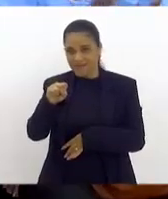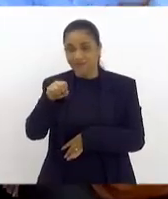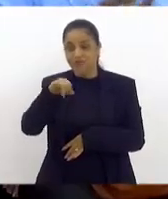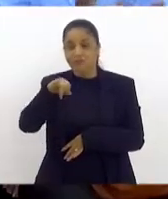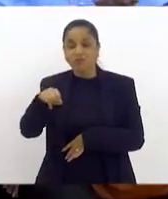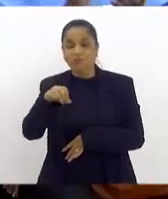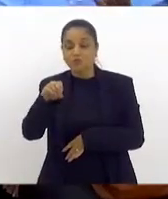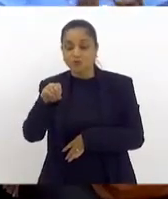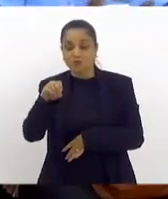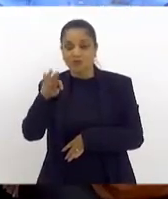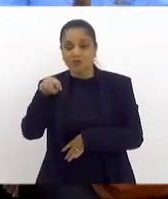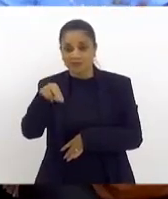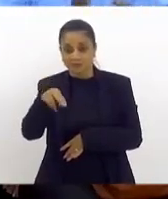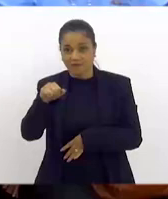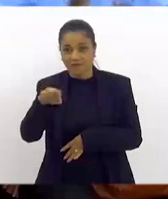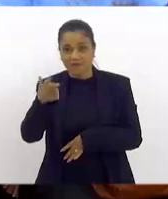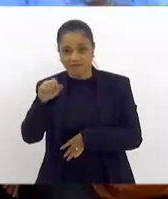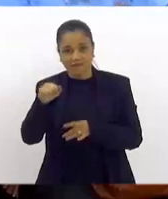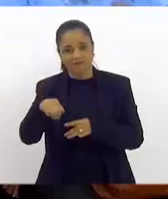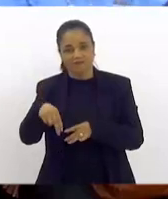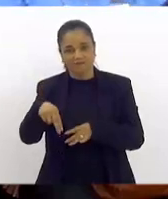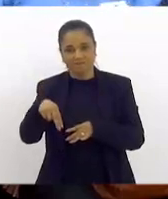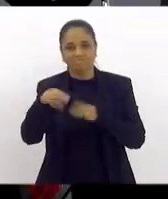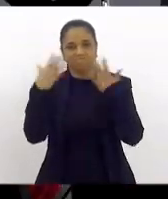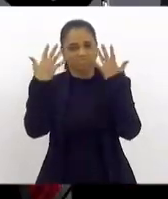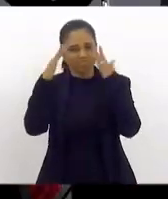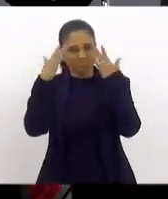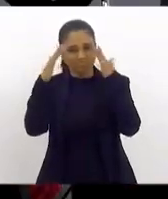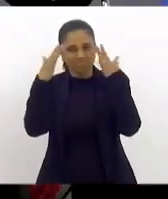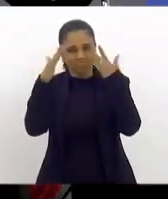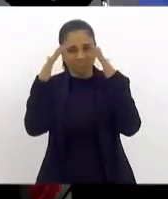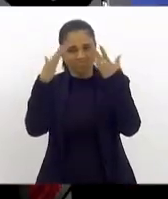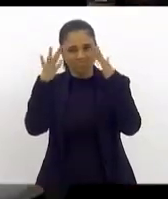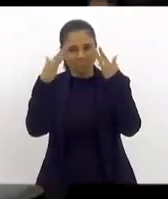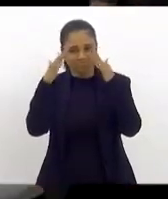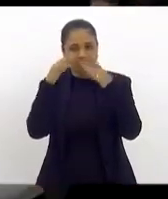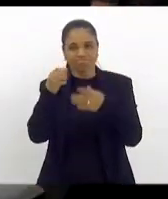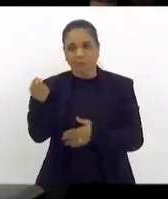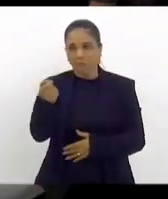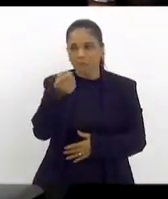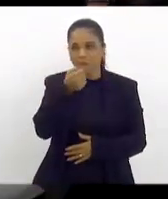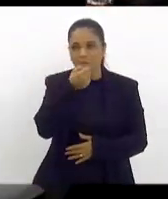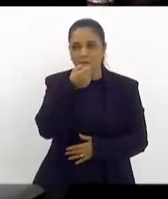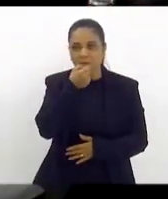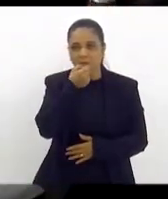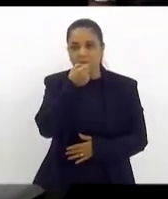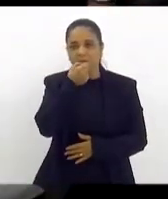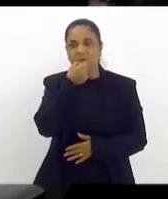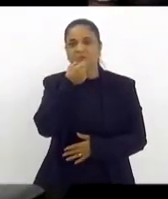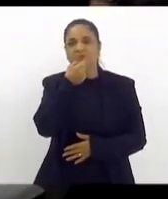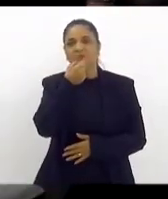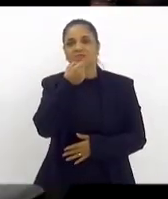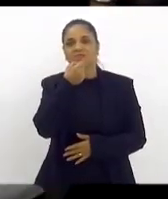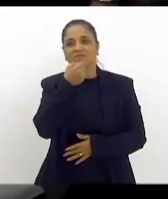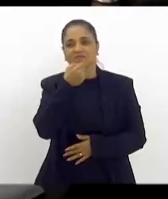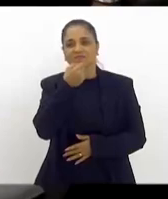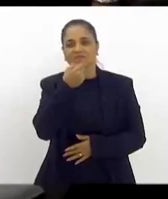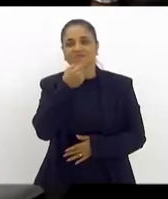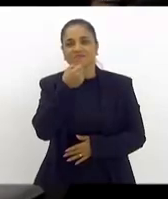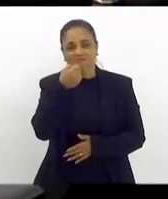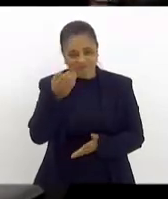calorosa ao Jonatas. Vai lá, conduz o Jonatas lá e liga o microfone.